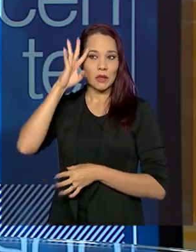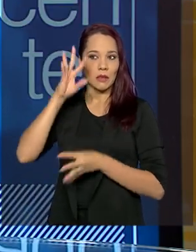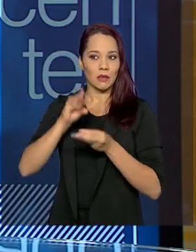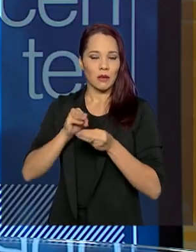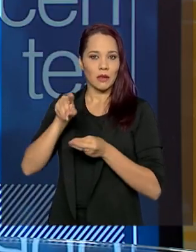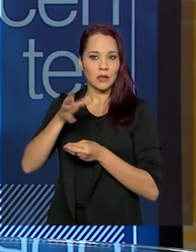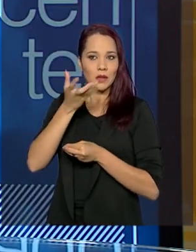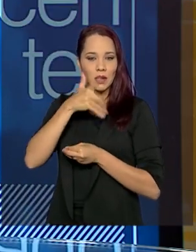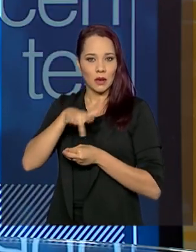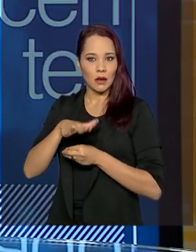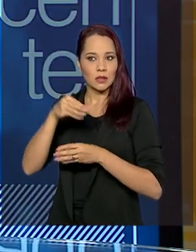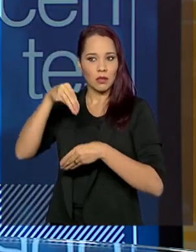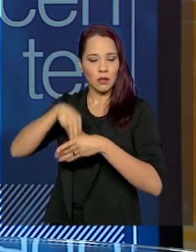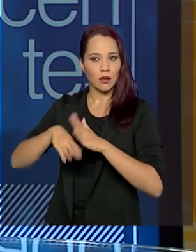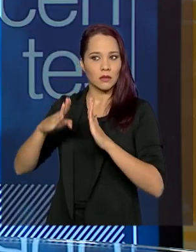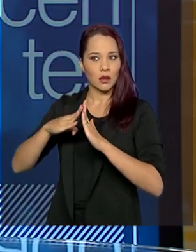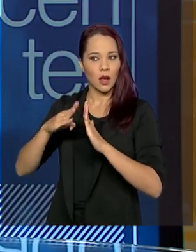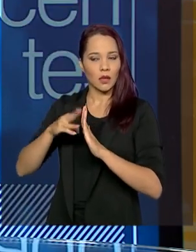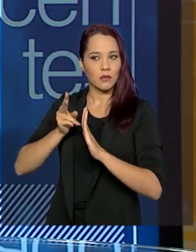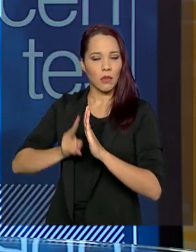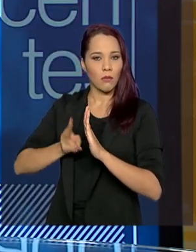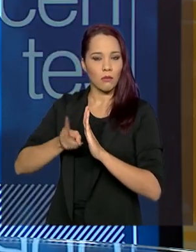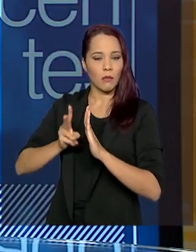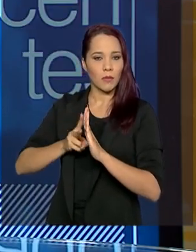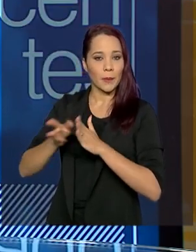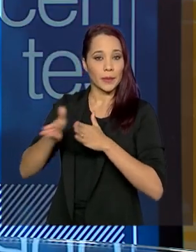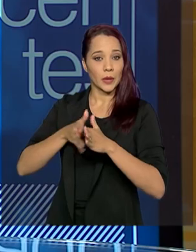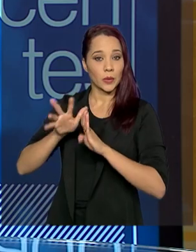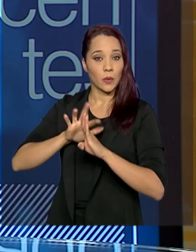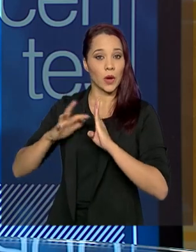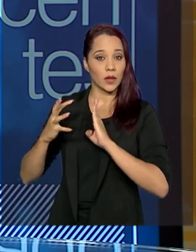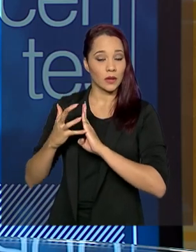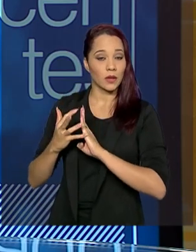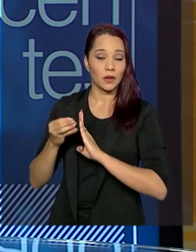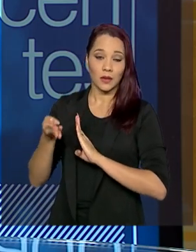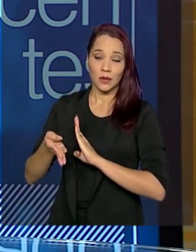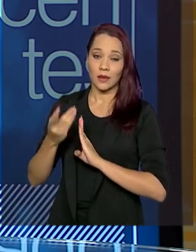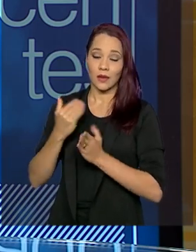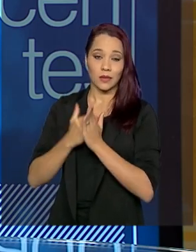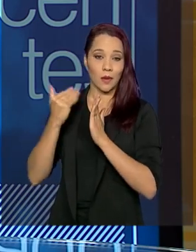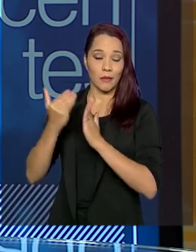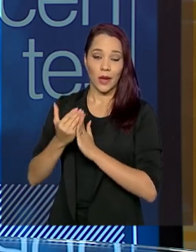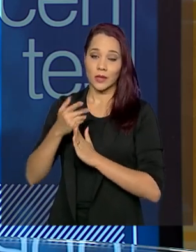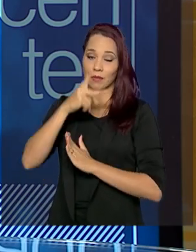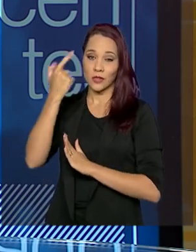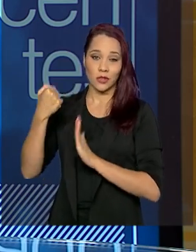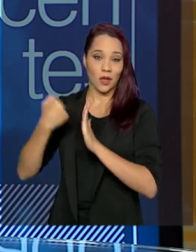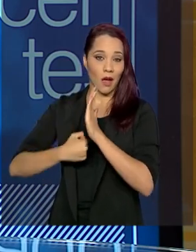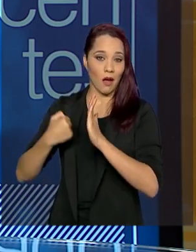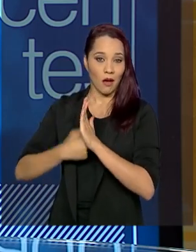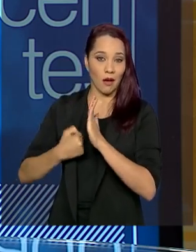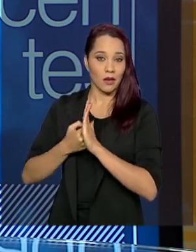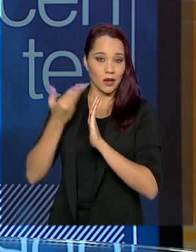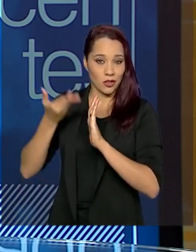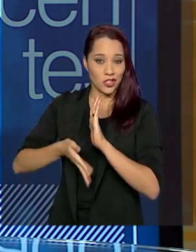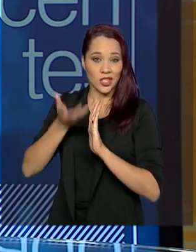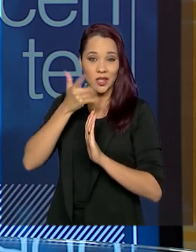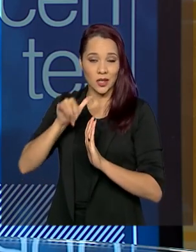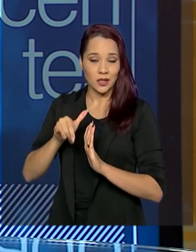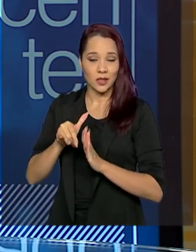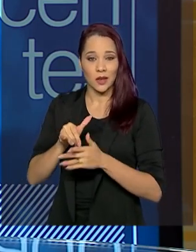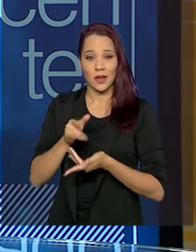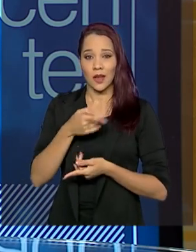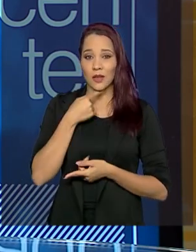criança, ao estar mais em casa, no período da quarentena, ela está mais sujeita aos seus agressores e está menos